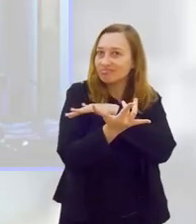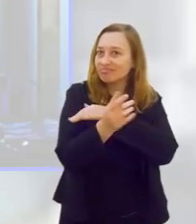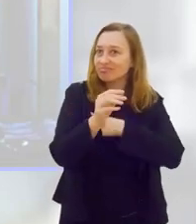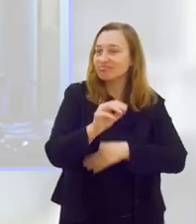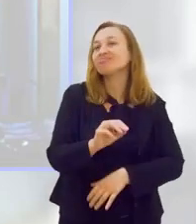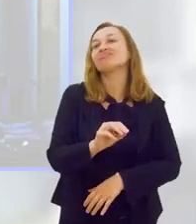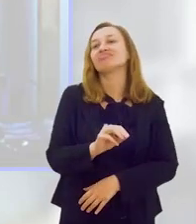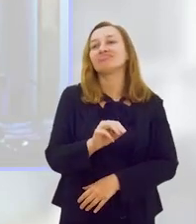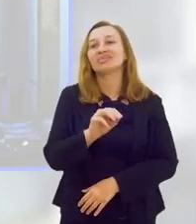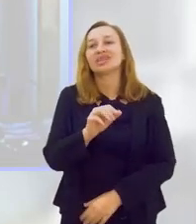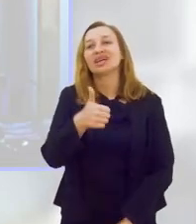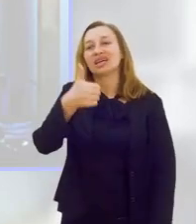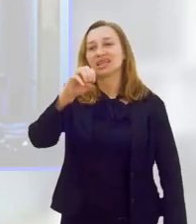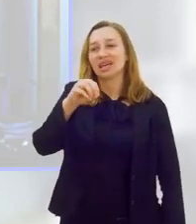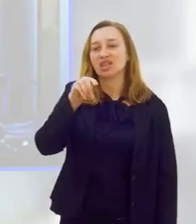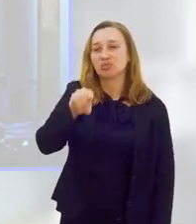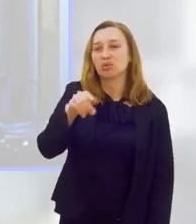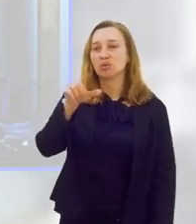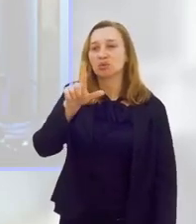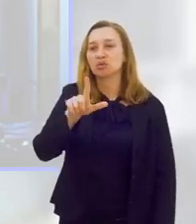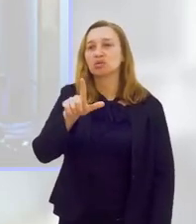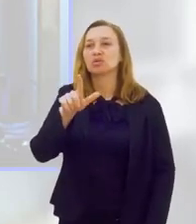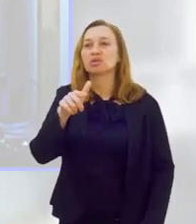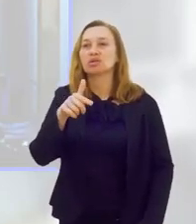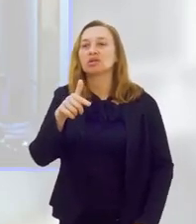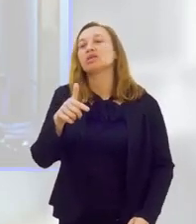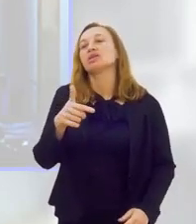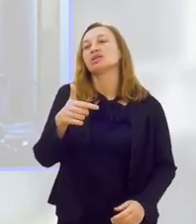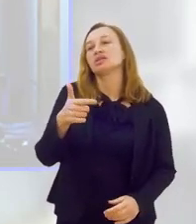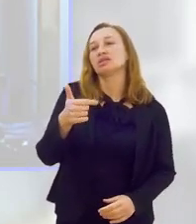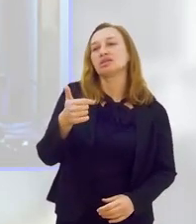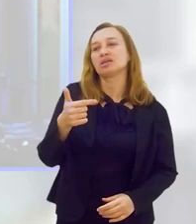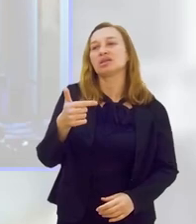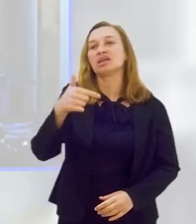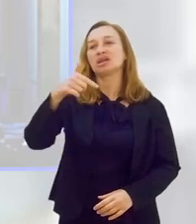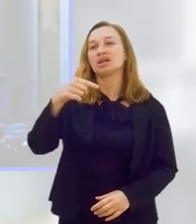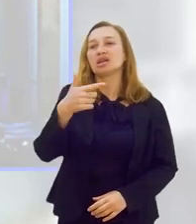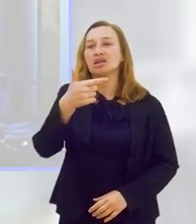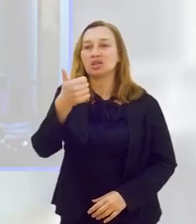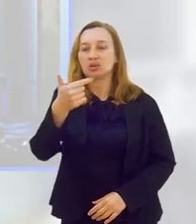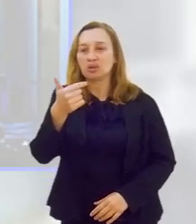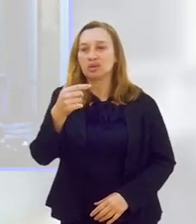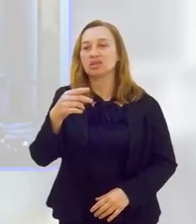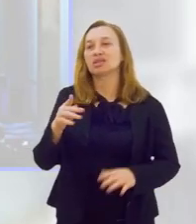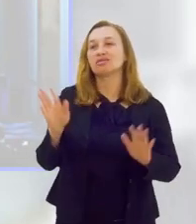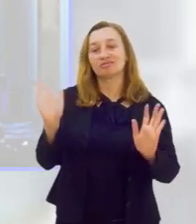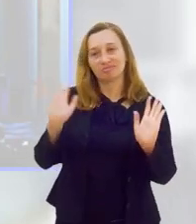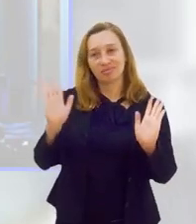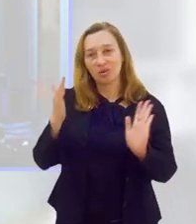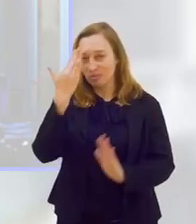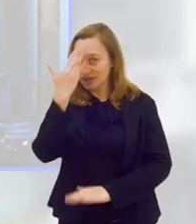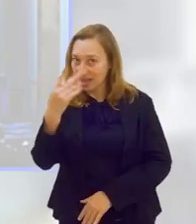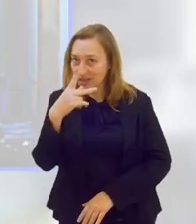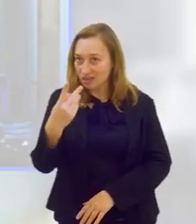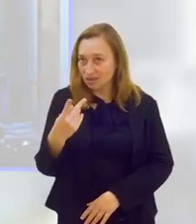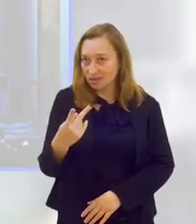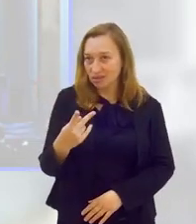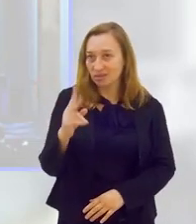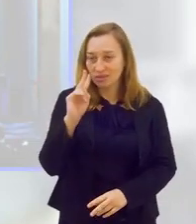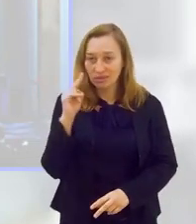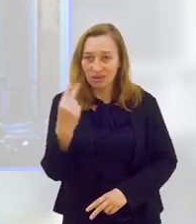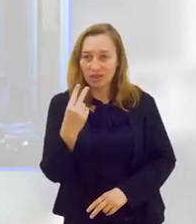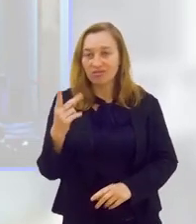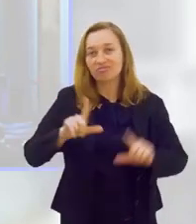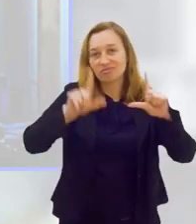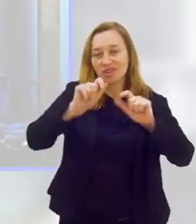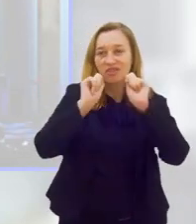nas redes sociais e nos canais 10.2 do Sinal Aberto e no canal 12 da NET. Eu fico por aqui, muito obrigado